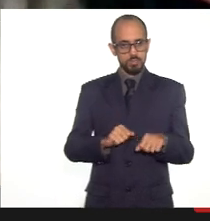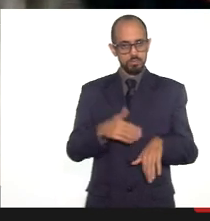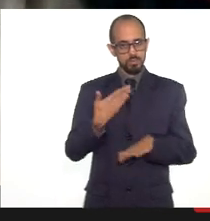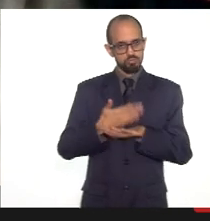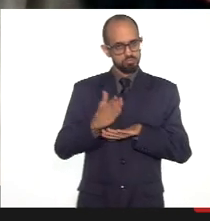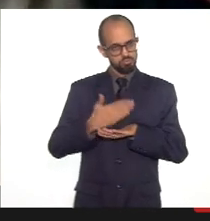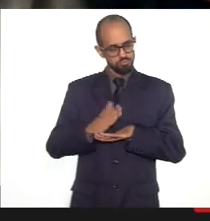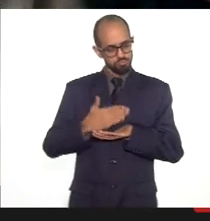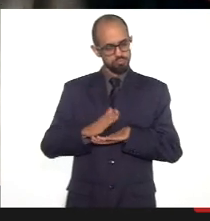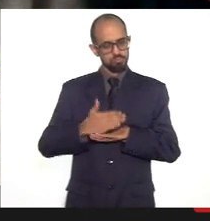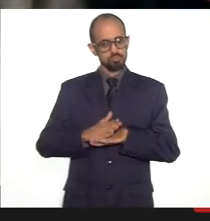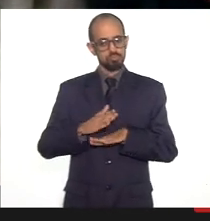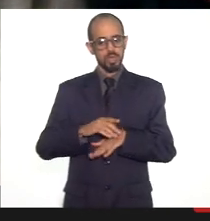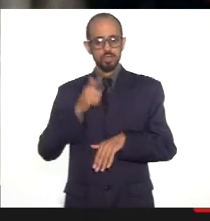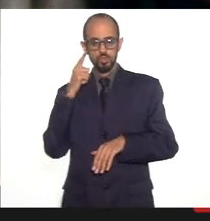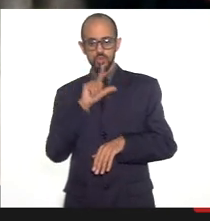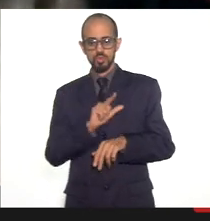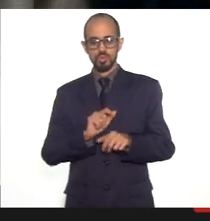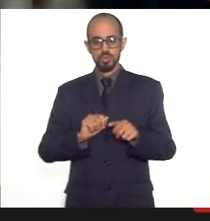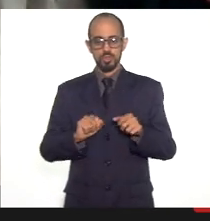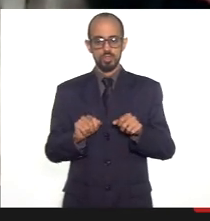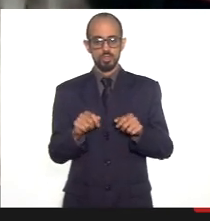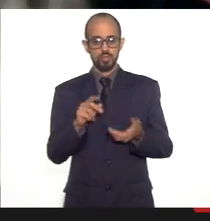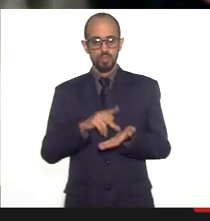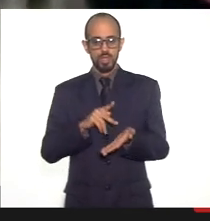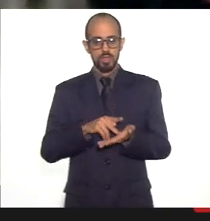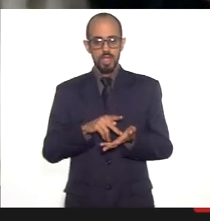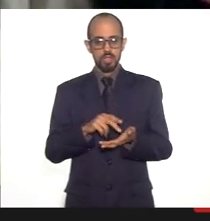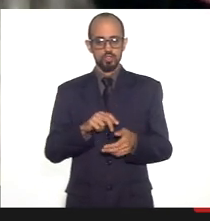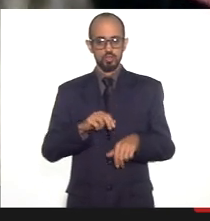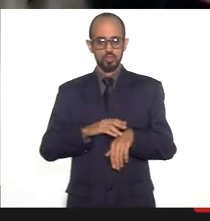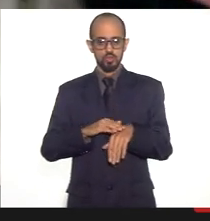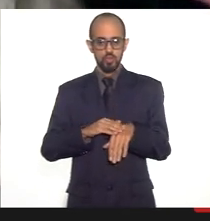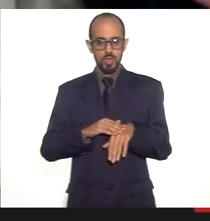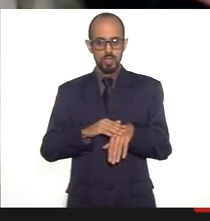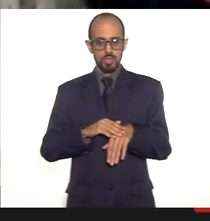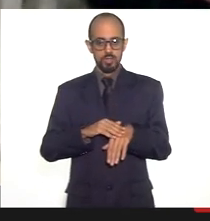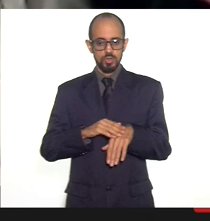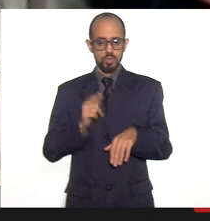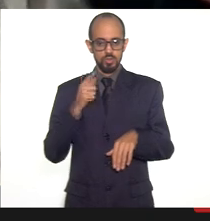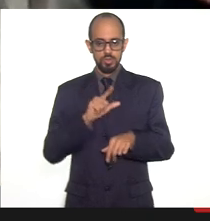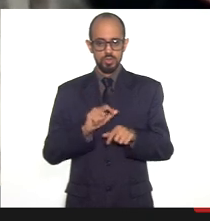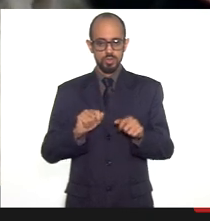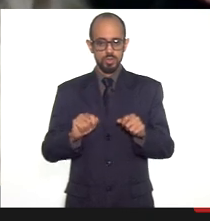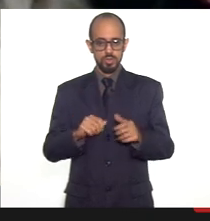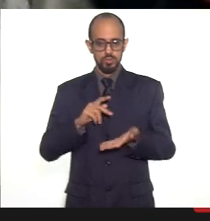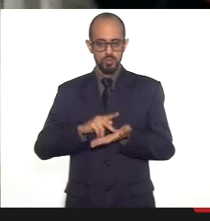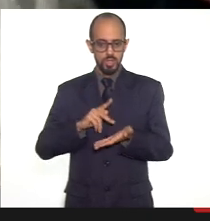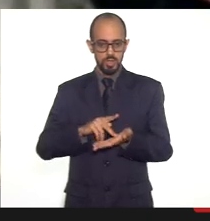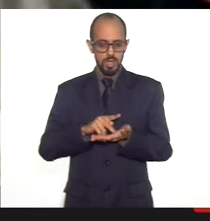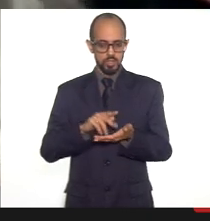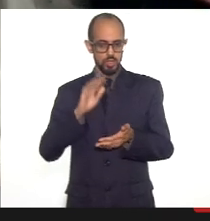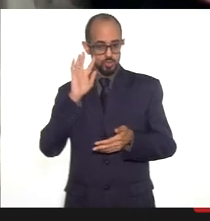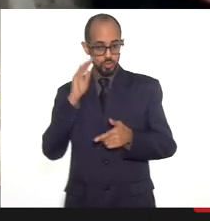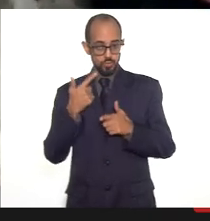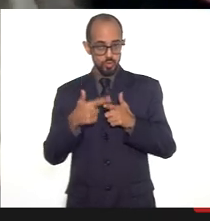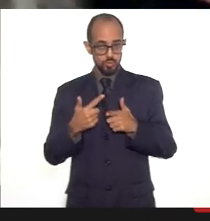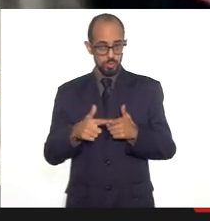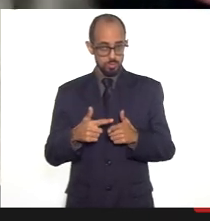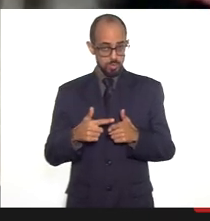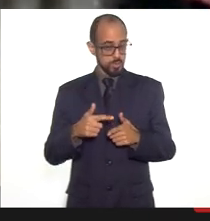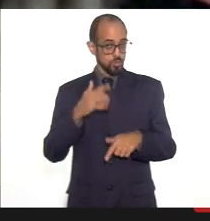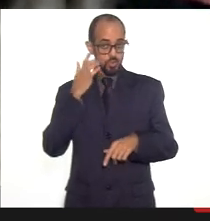podermos realmente encaminharmos os nossos doentes em tempo que realmente vai resolver os seus problemas não tem sido